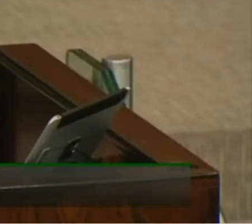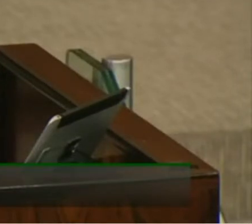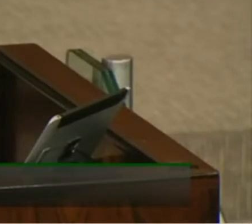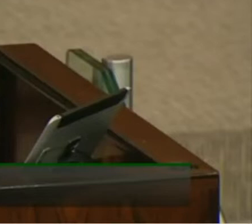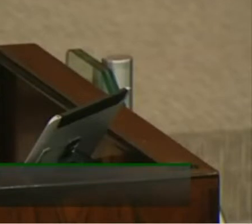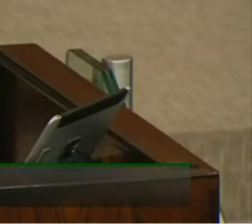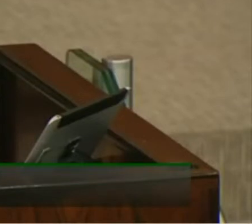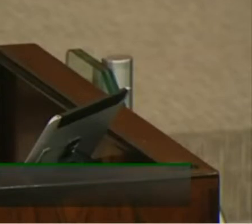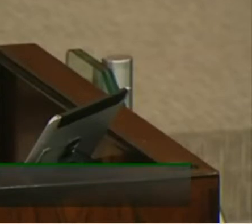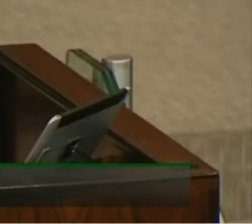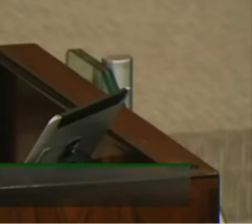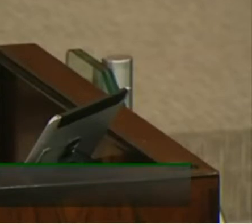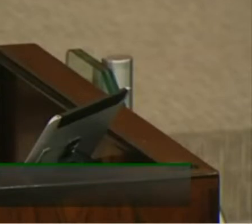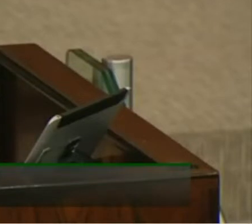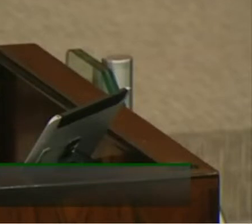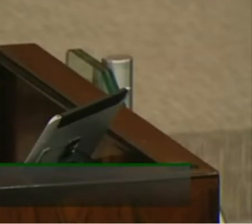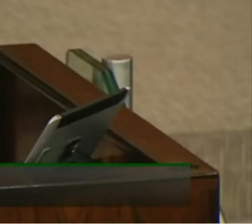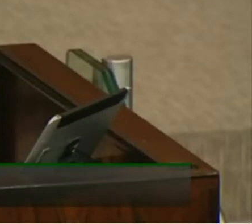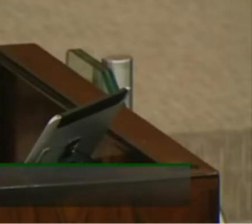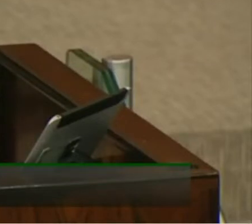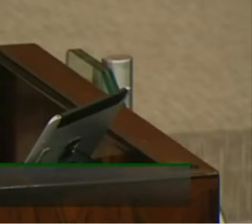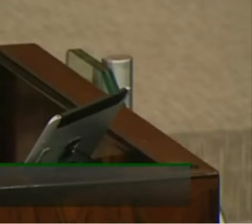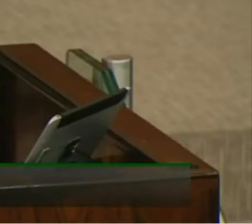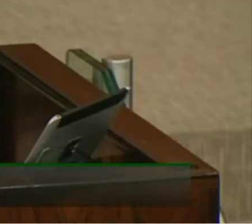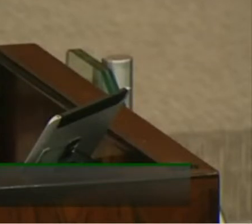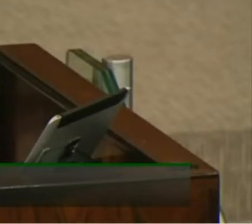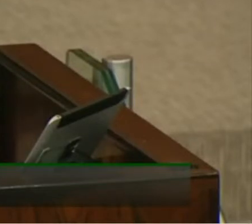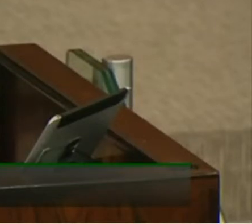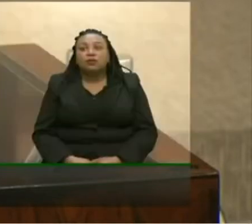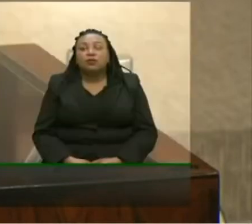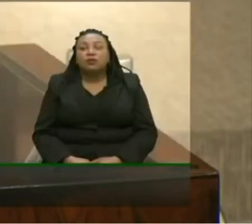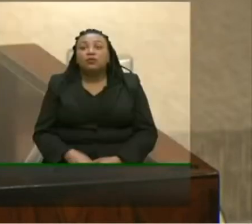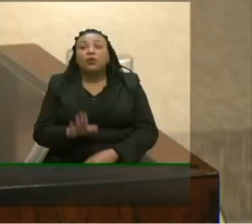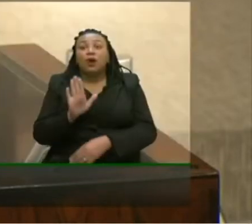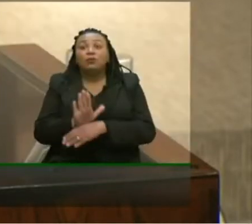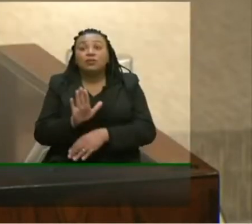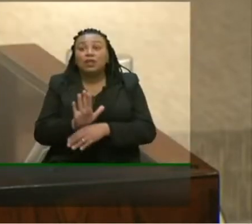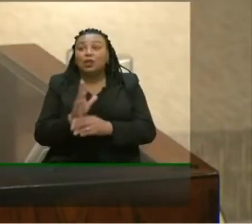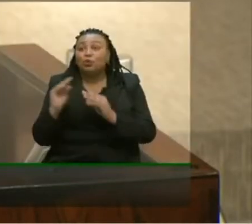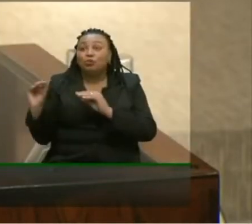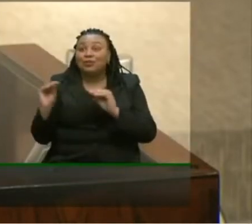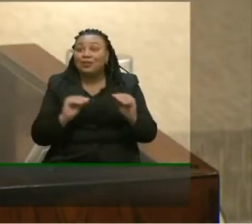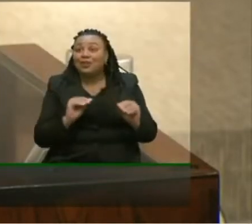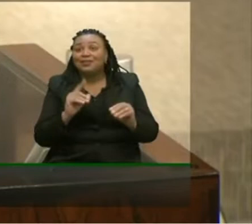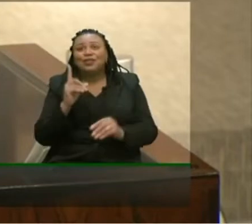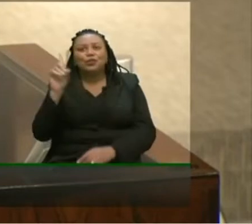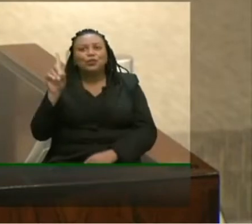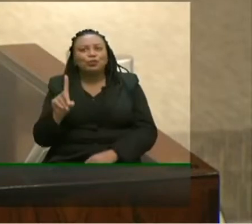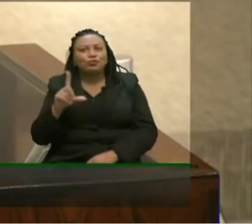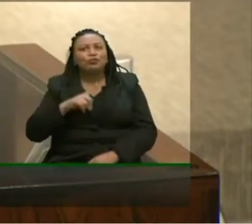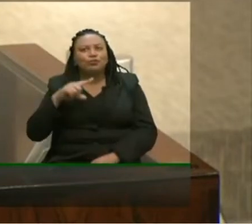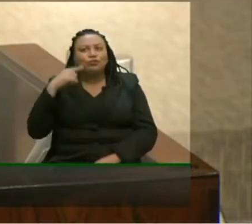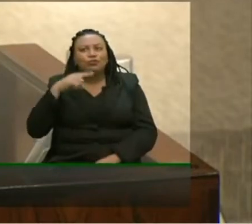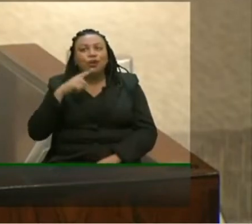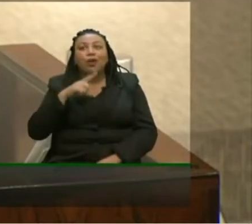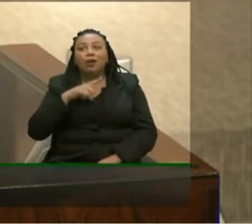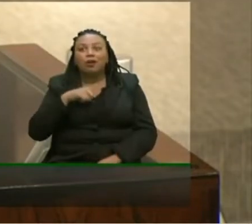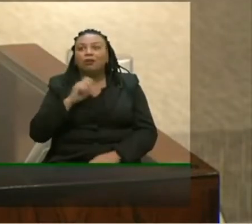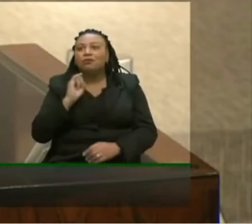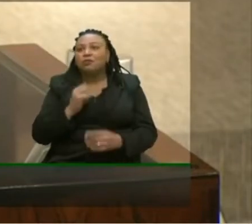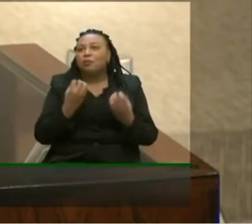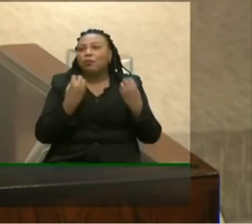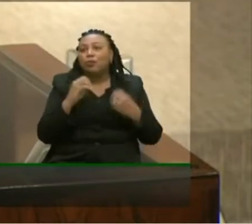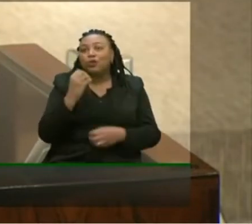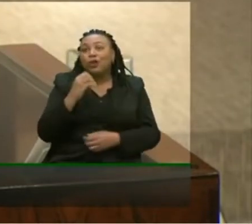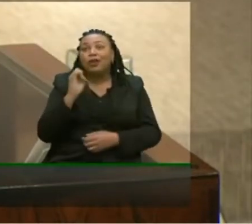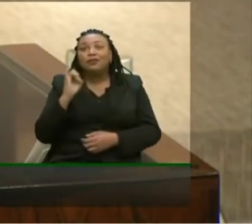também unanimemente a favor da extinção do auxílio-mudança a que os deputados tinham direito, fossem eles de Porto